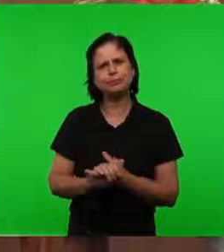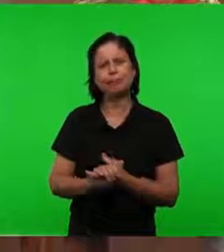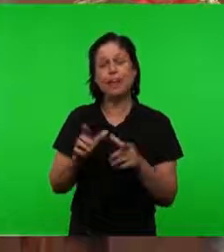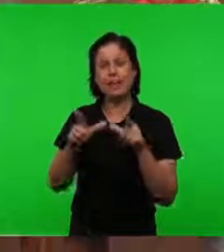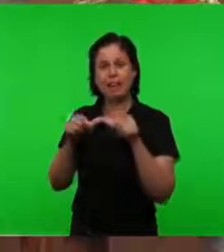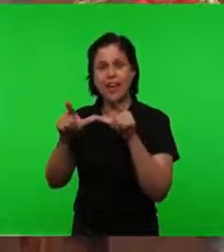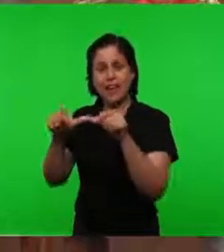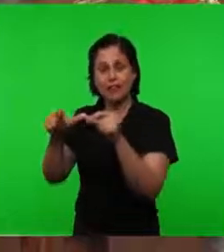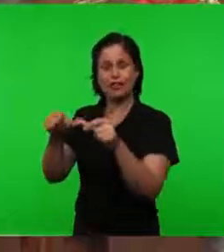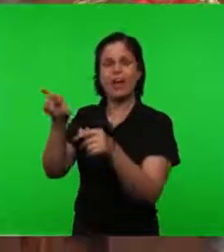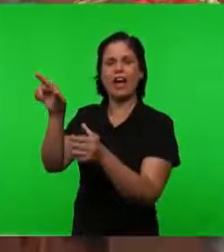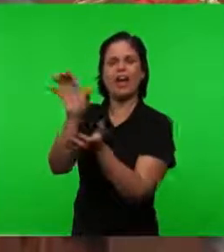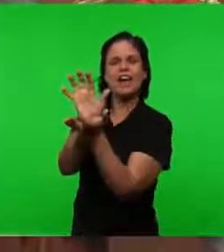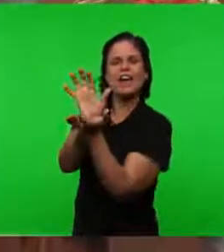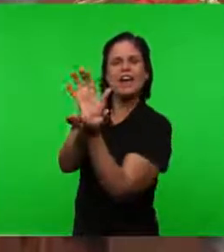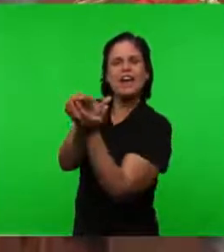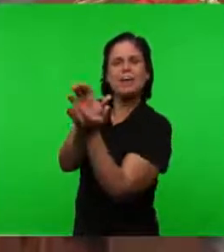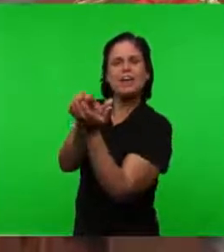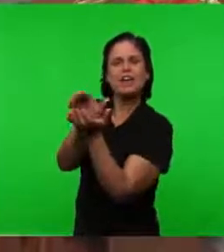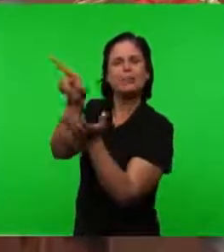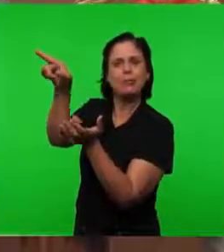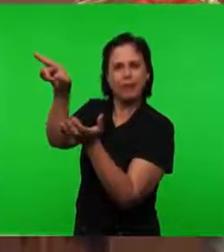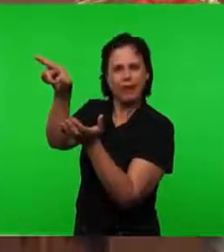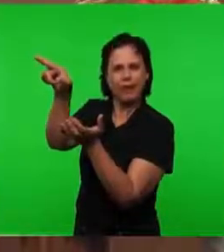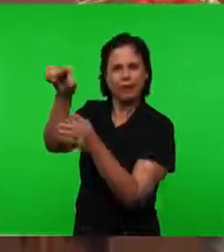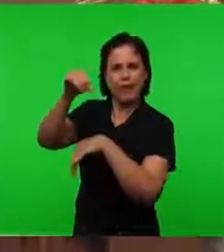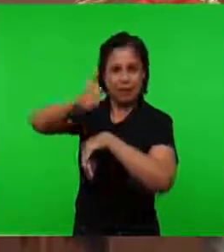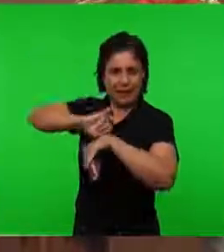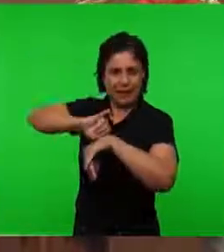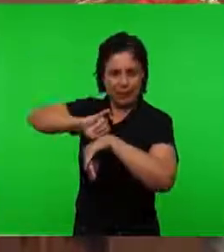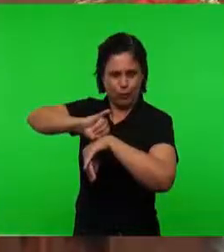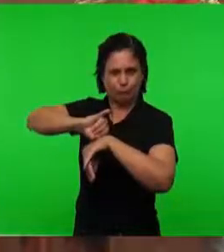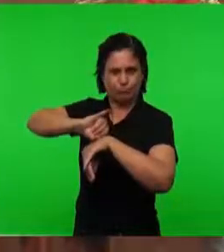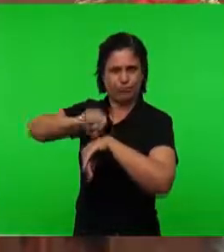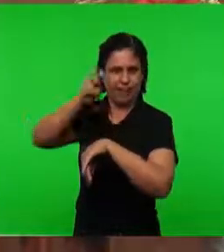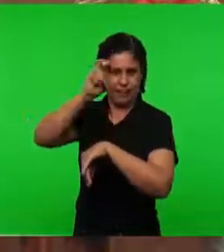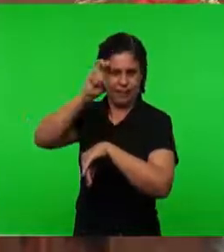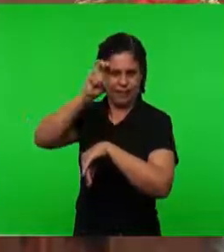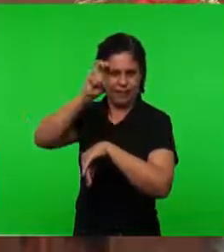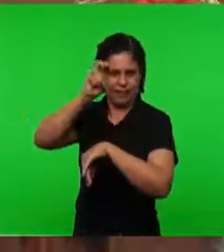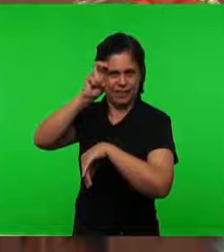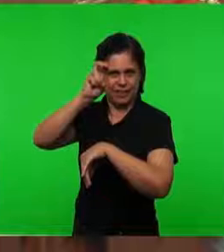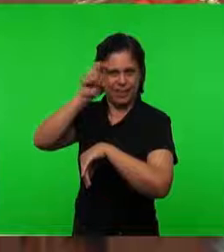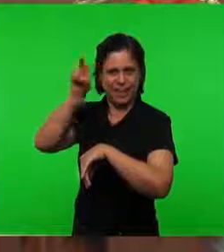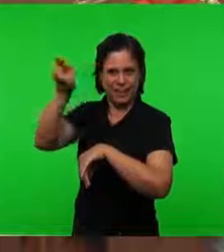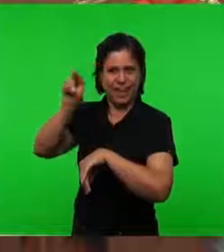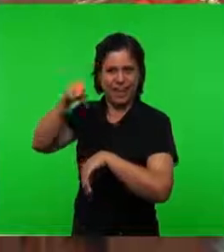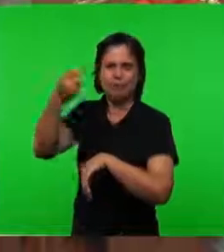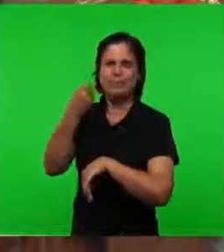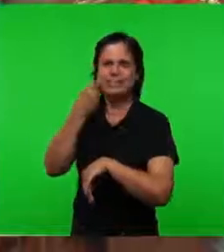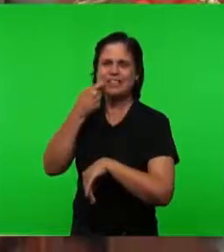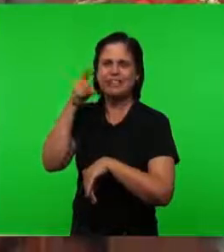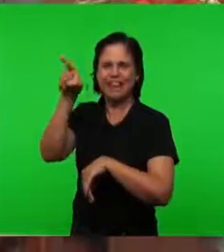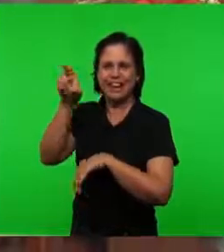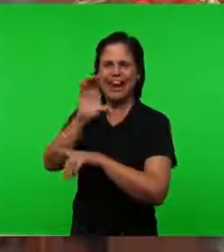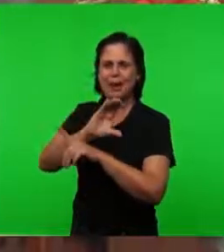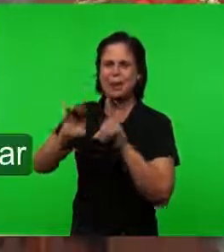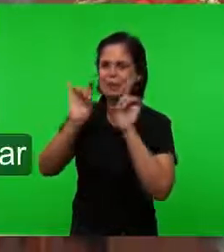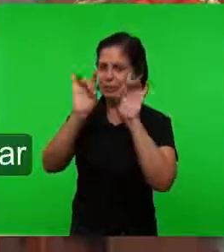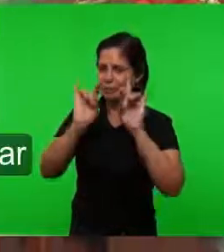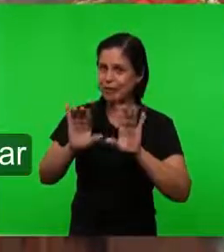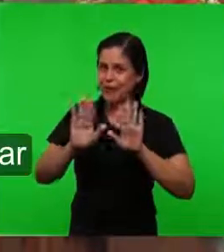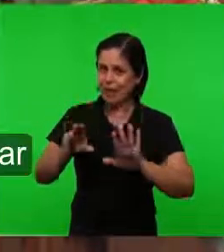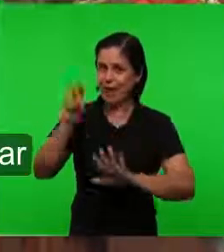Fortaleza Na quinta-feira Estaremos E sexta-feira Teremos um culto especial Em qualquer lugar Lá Em Fortaleza Mas na